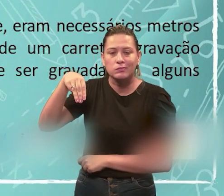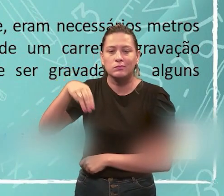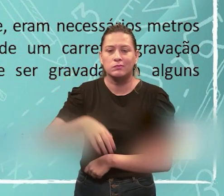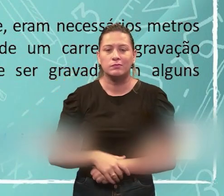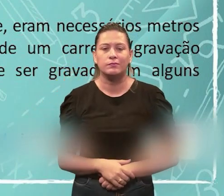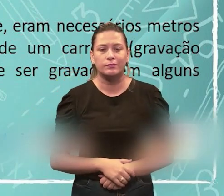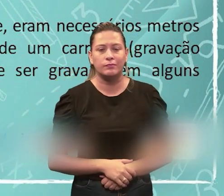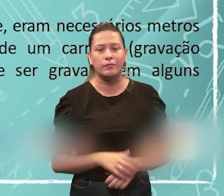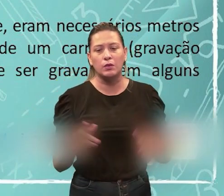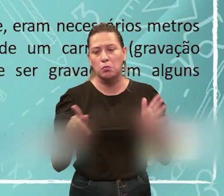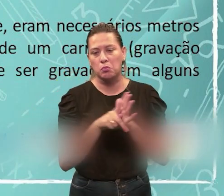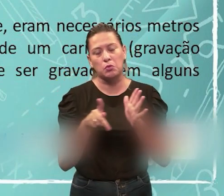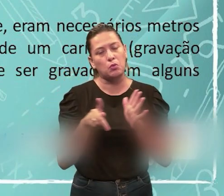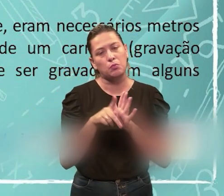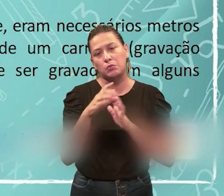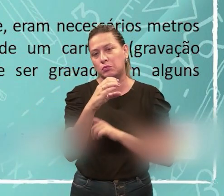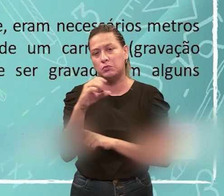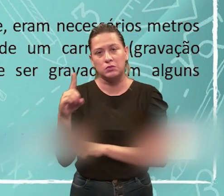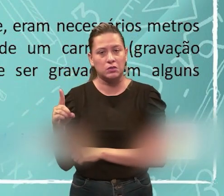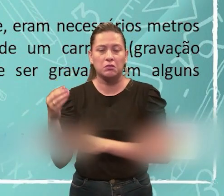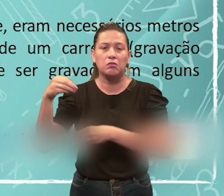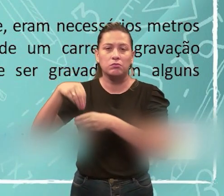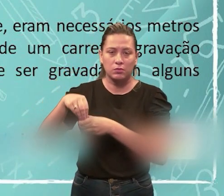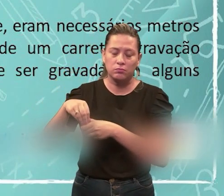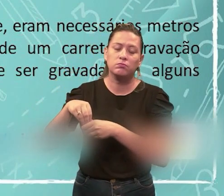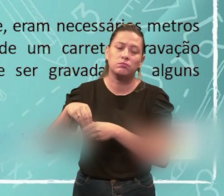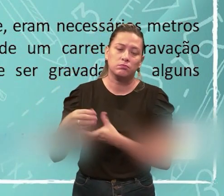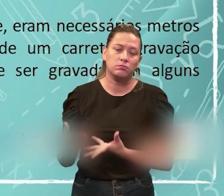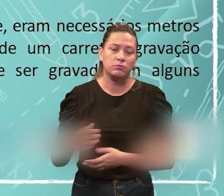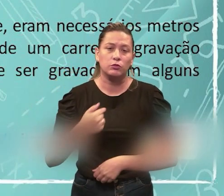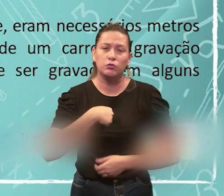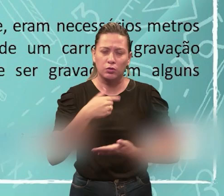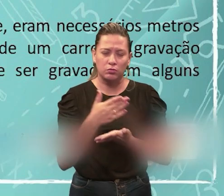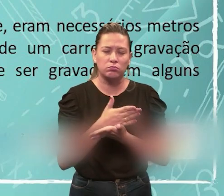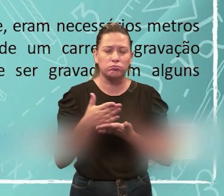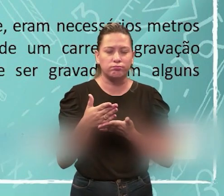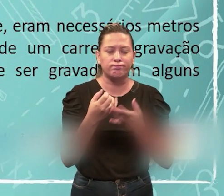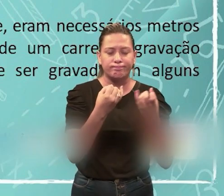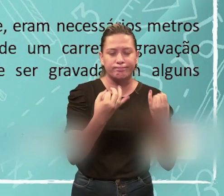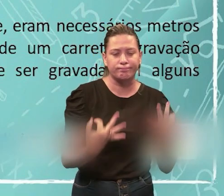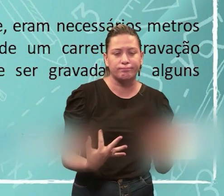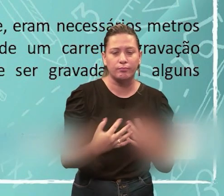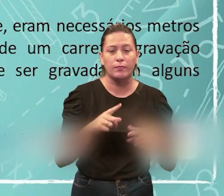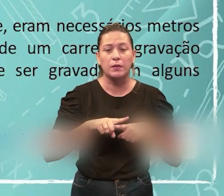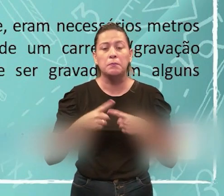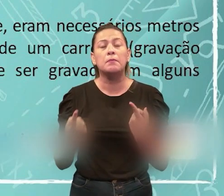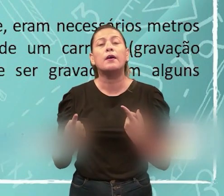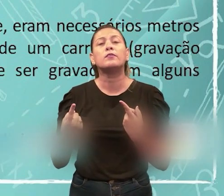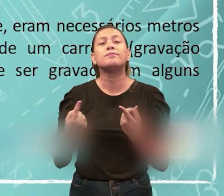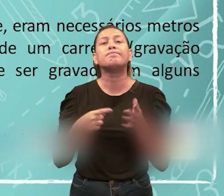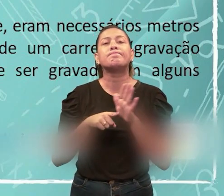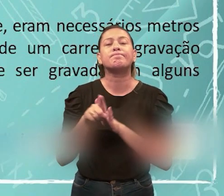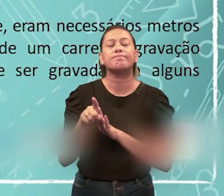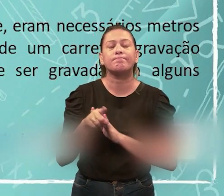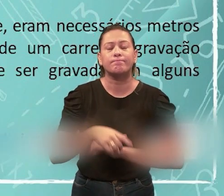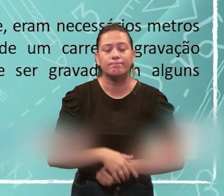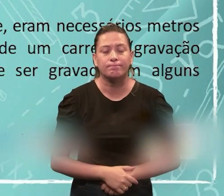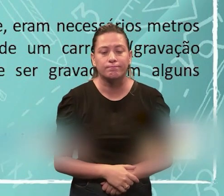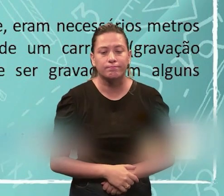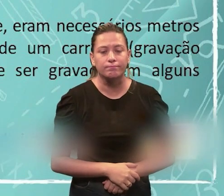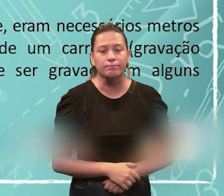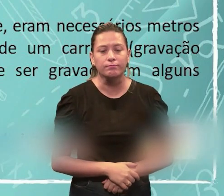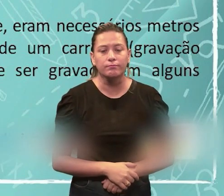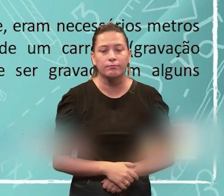né? De um CD. Então, foi aquilo que eu falei logo no início. Mas aí, gente, vem a pergunta. Como é